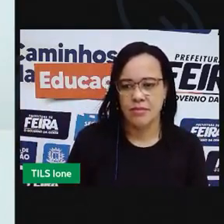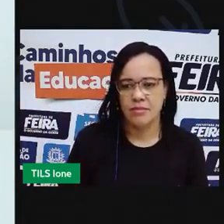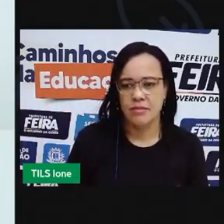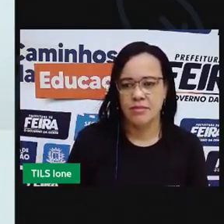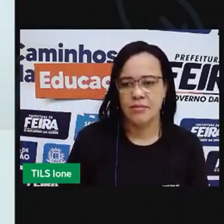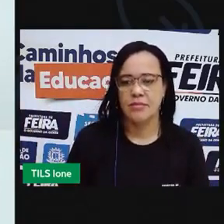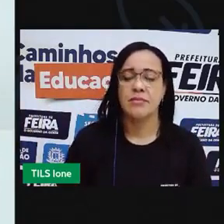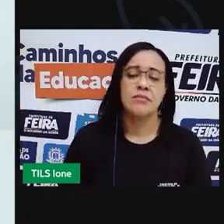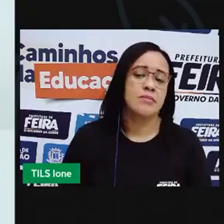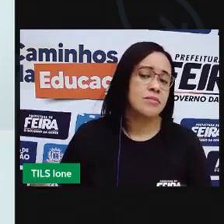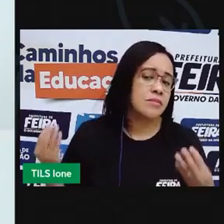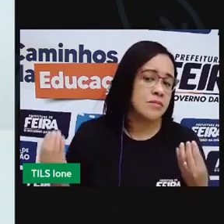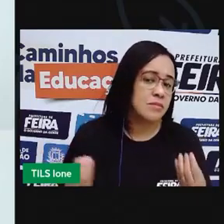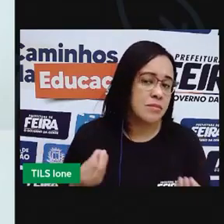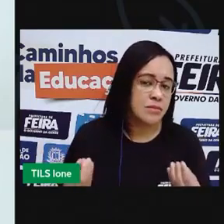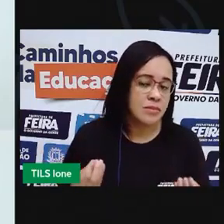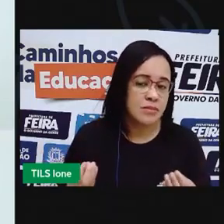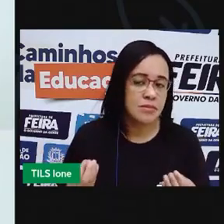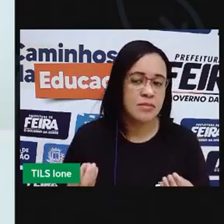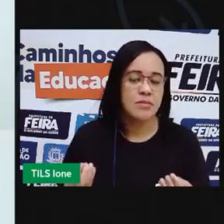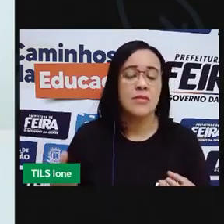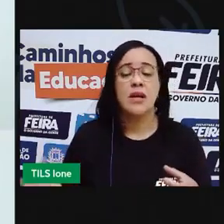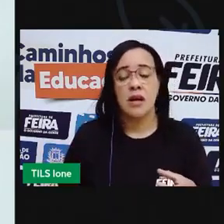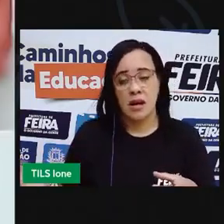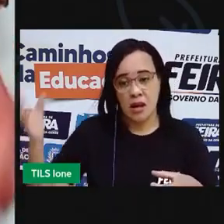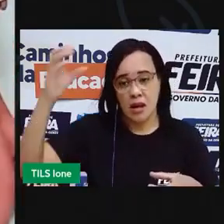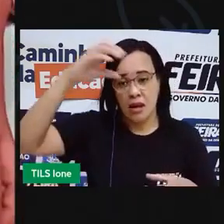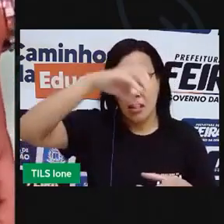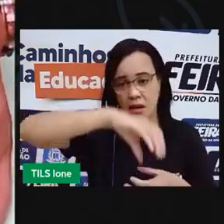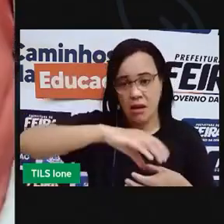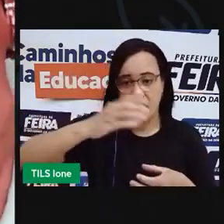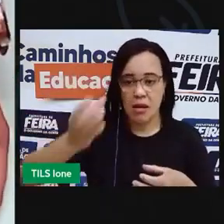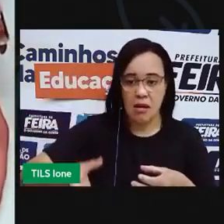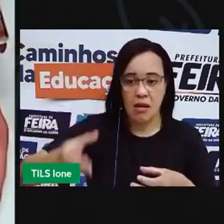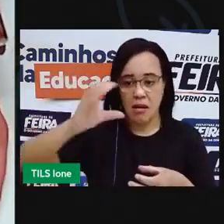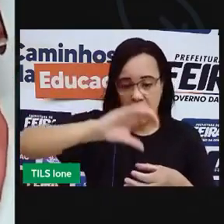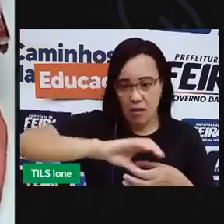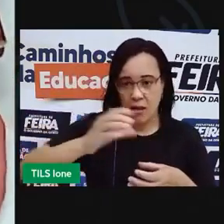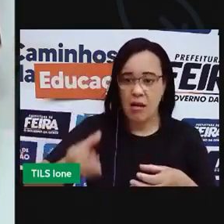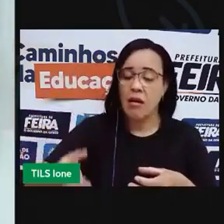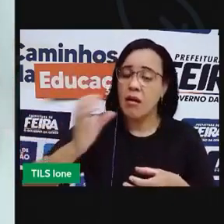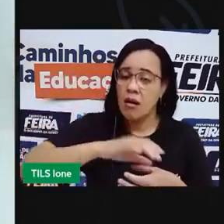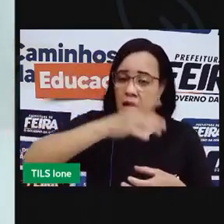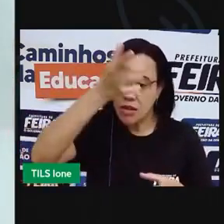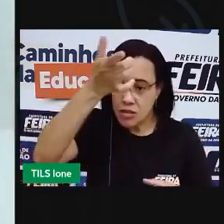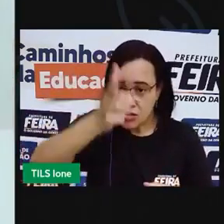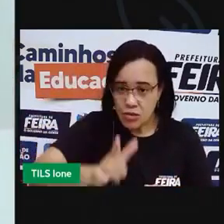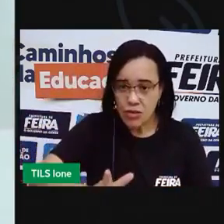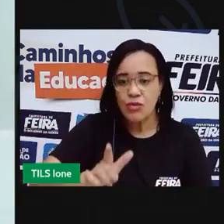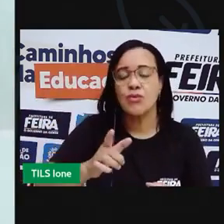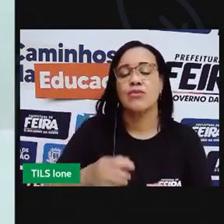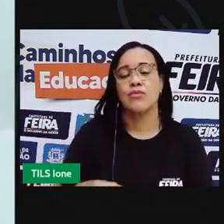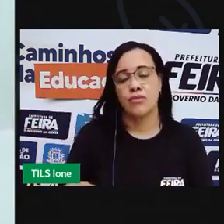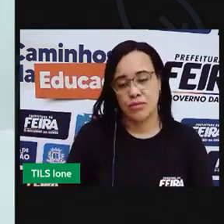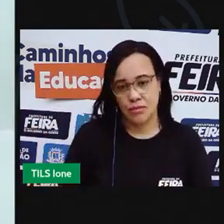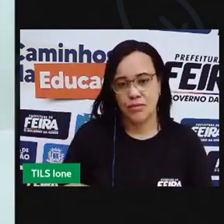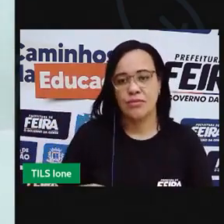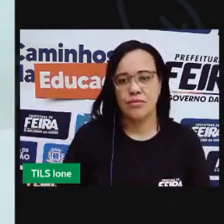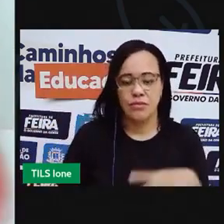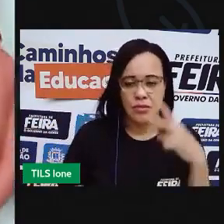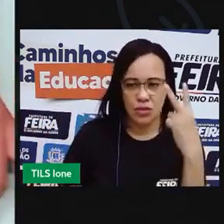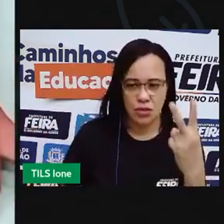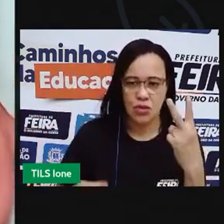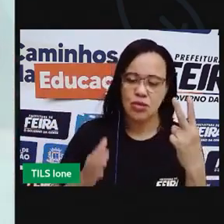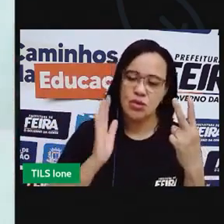vou precisar acrescentar isso então vamos lá eu já tenho dois